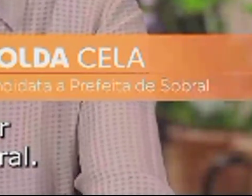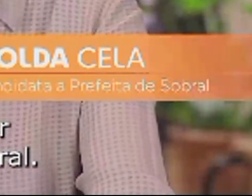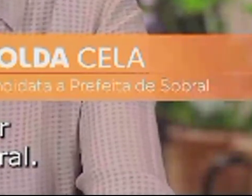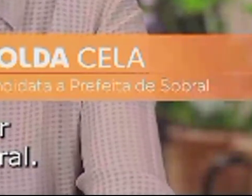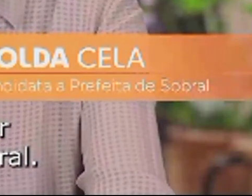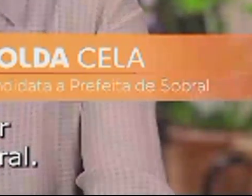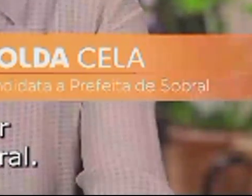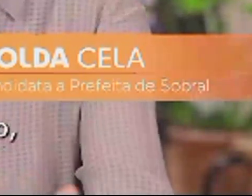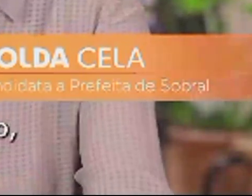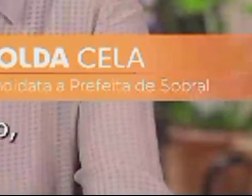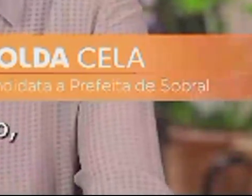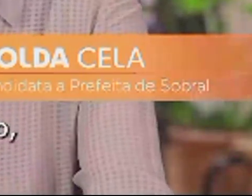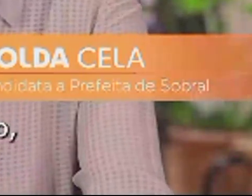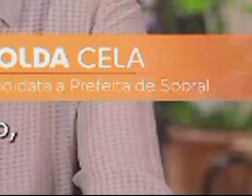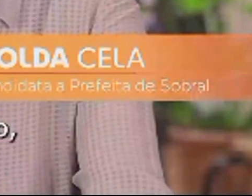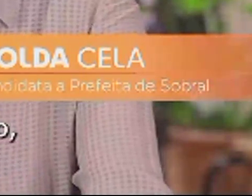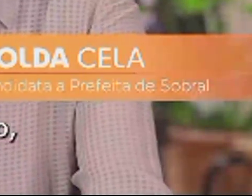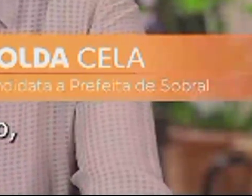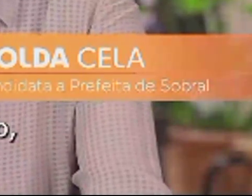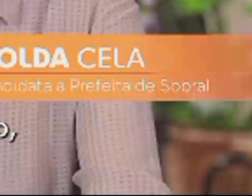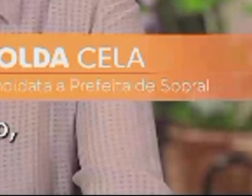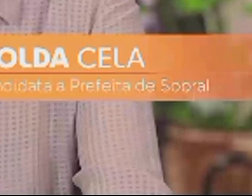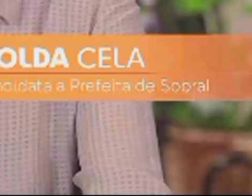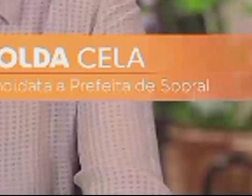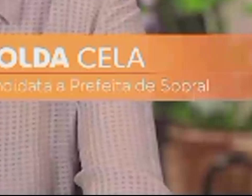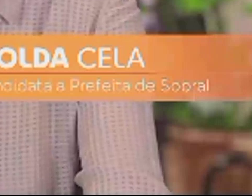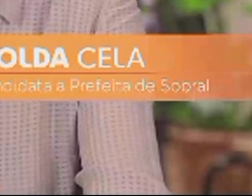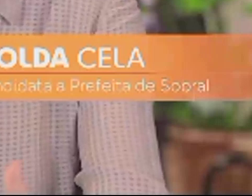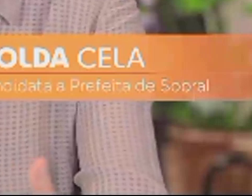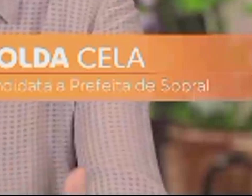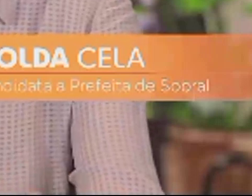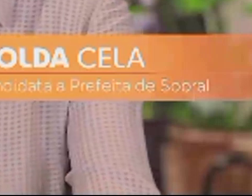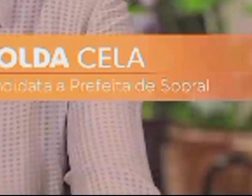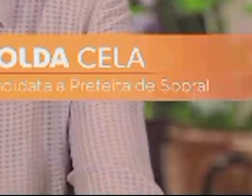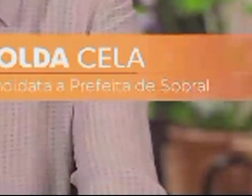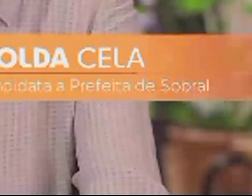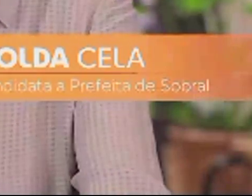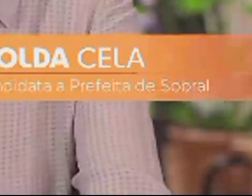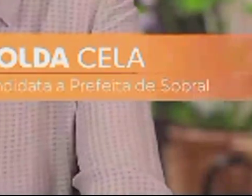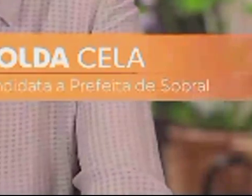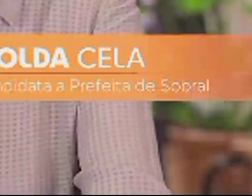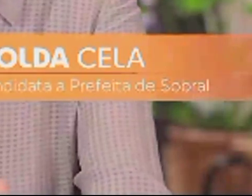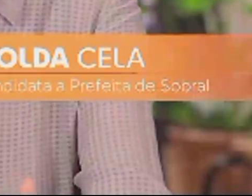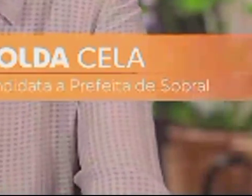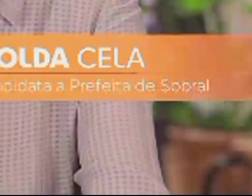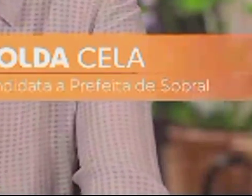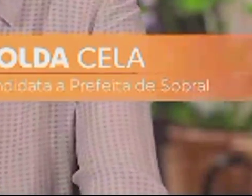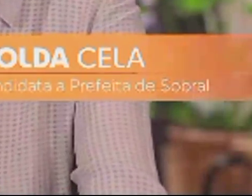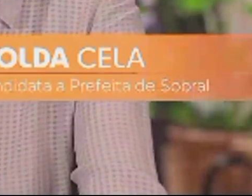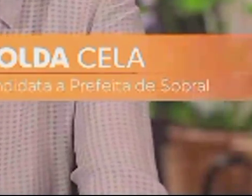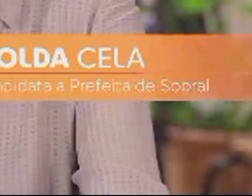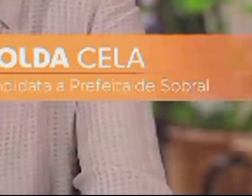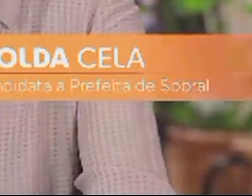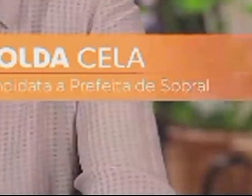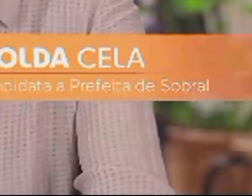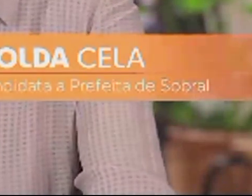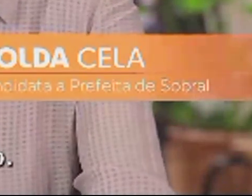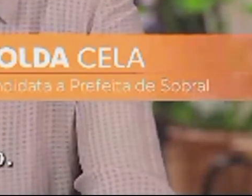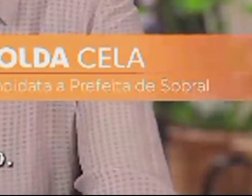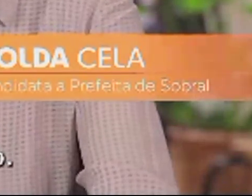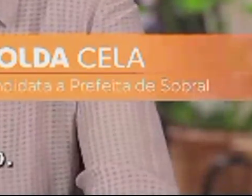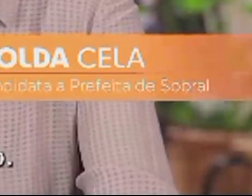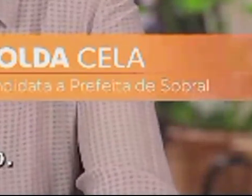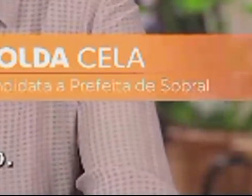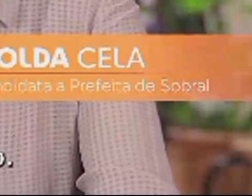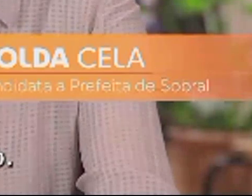Sobral e com esse dinheirinho a mais no bolso todo mundo vai poder passear trabalhar se divertir e fazer compras é